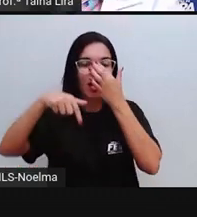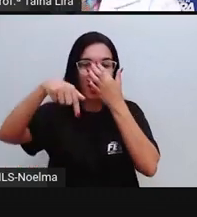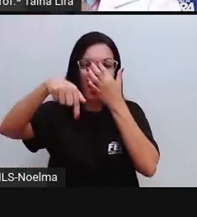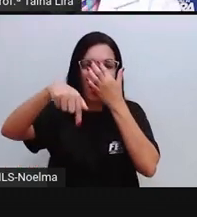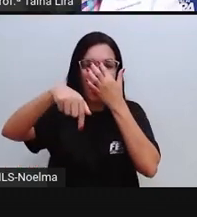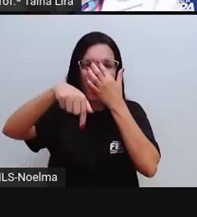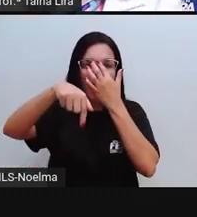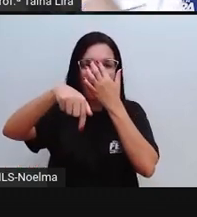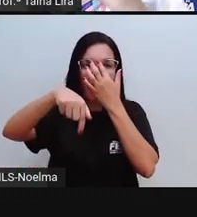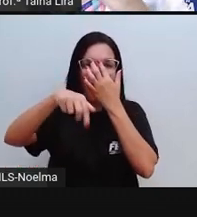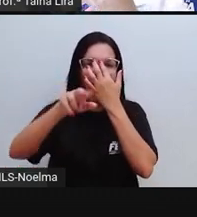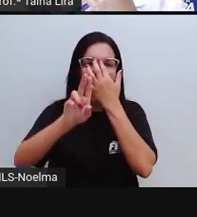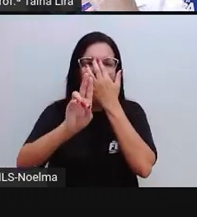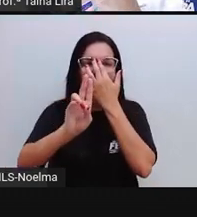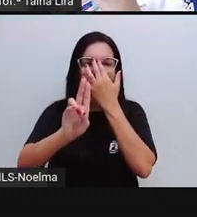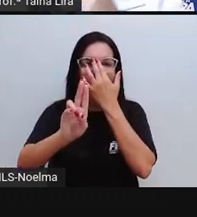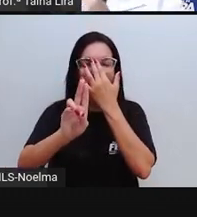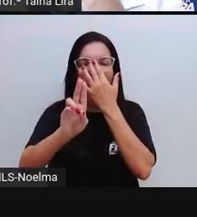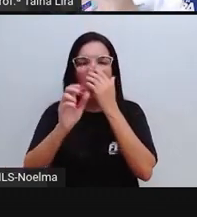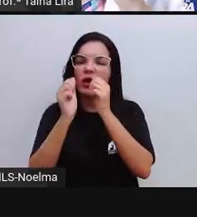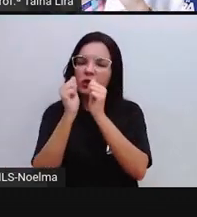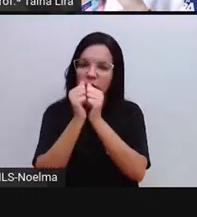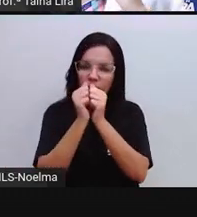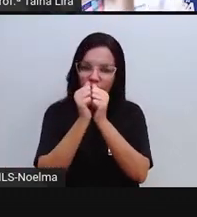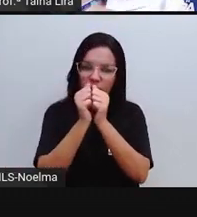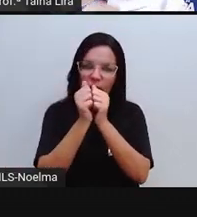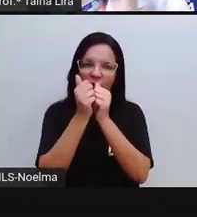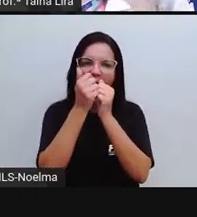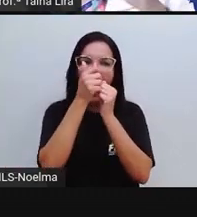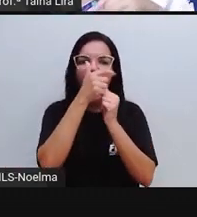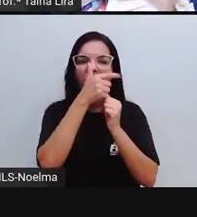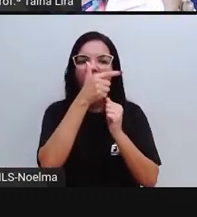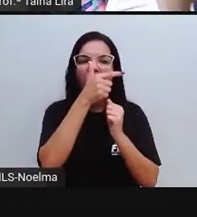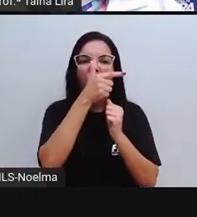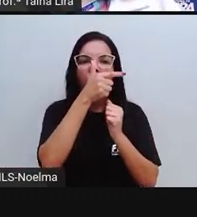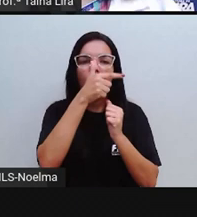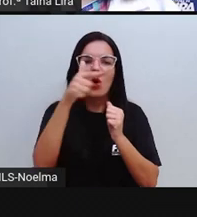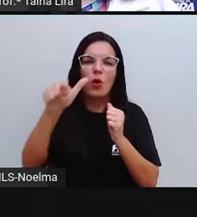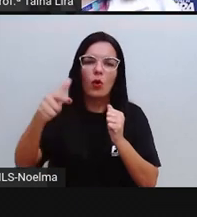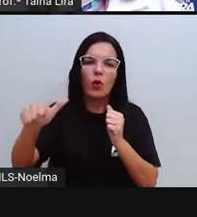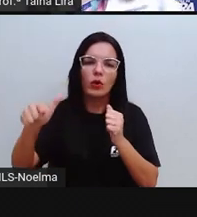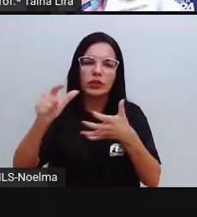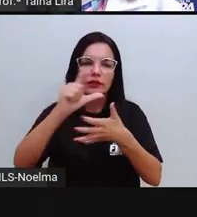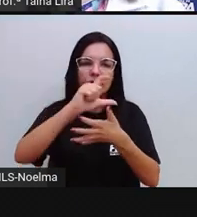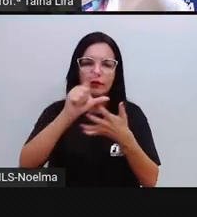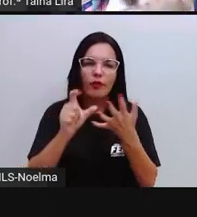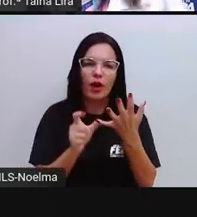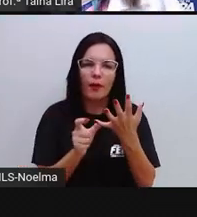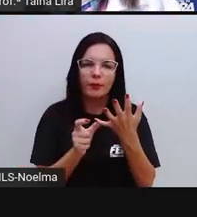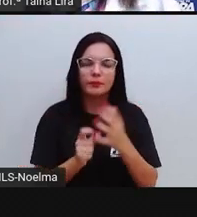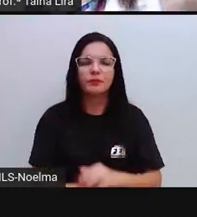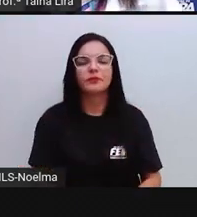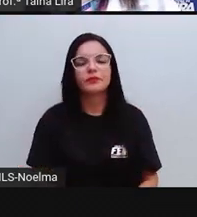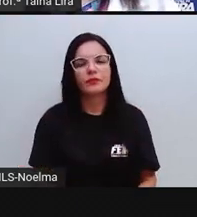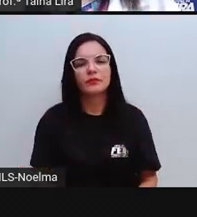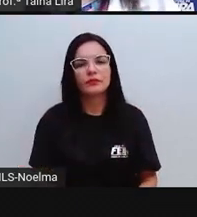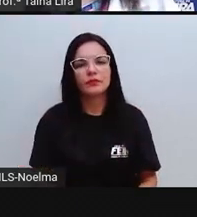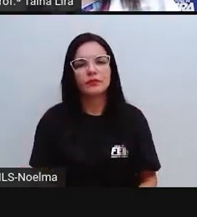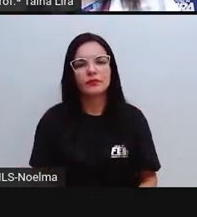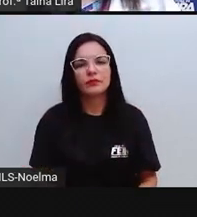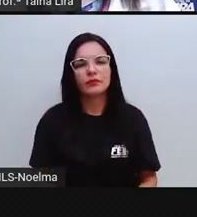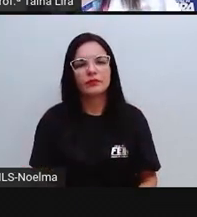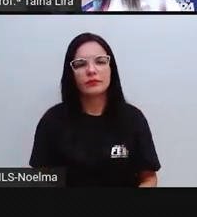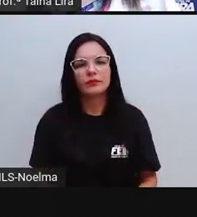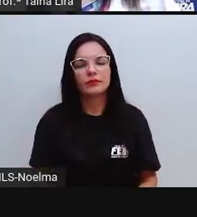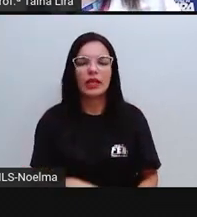e aí vem uma outra vogal. E aí em algumas situações, quando pronunciamos ouvimos o U, em outras não vamos ouvir o